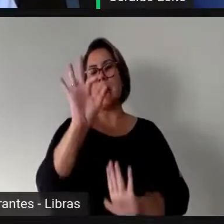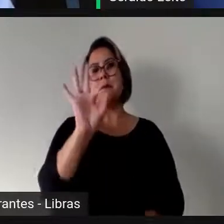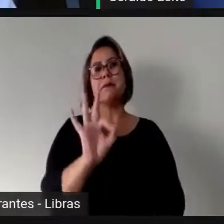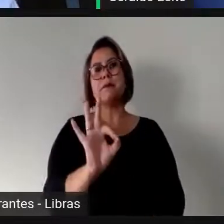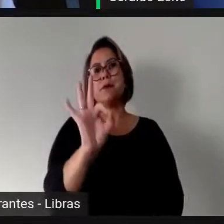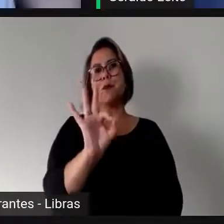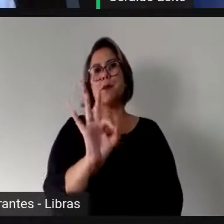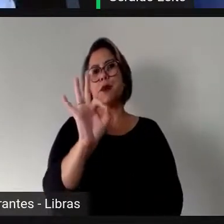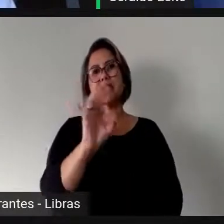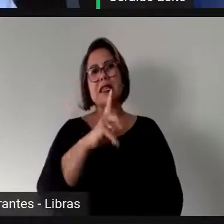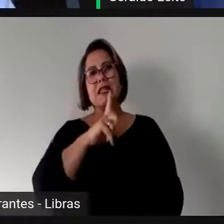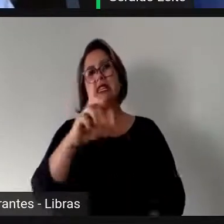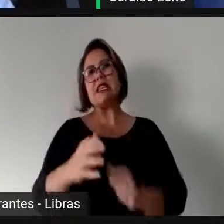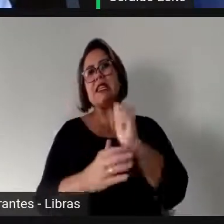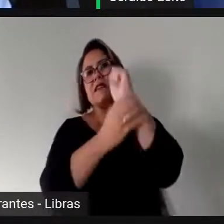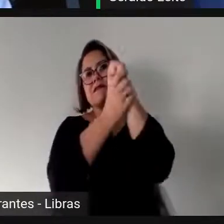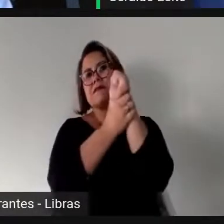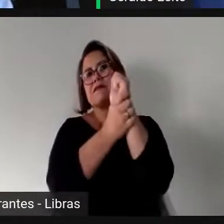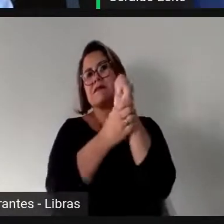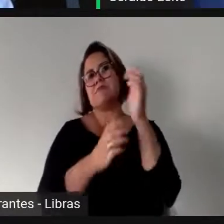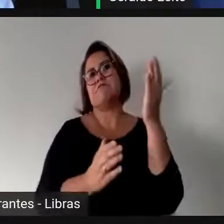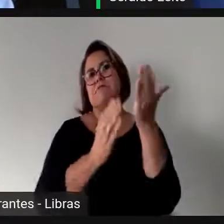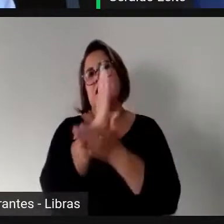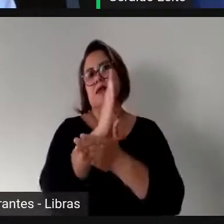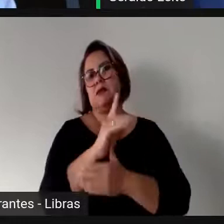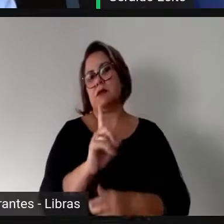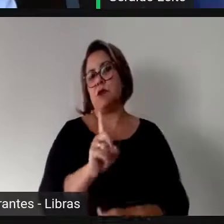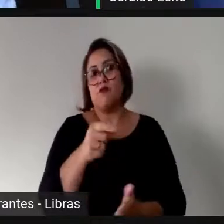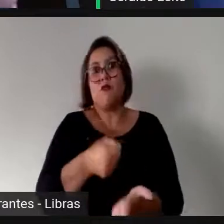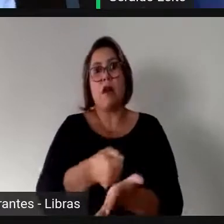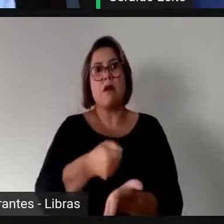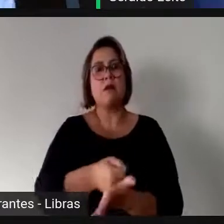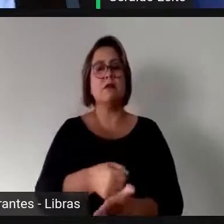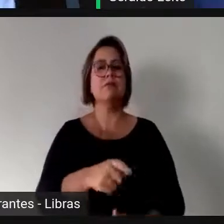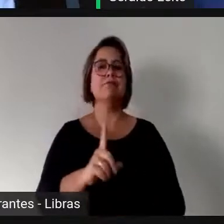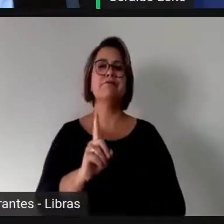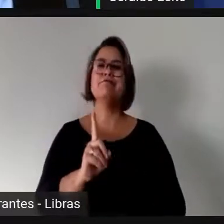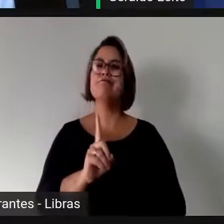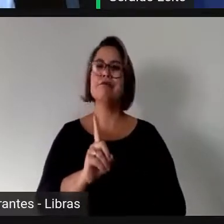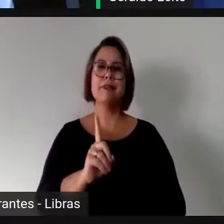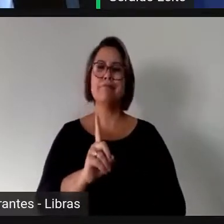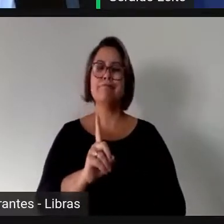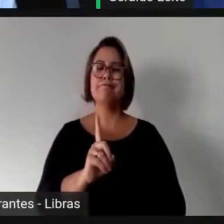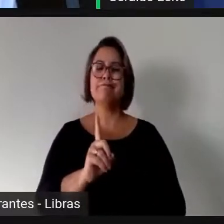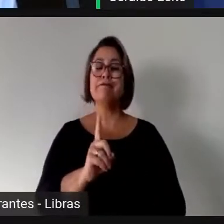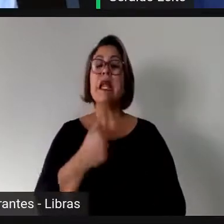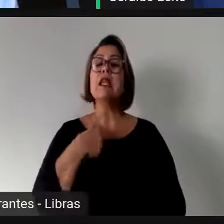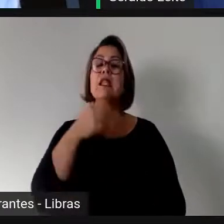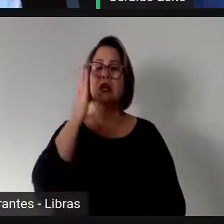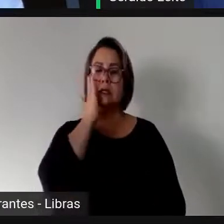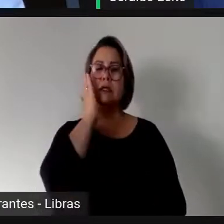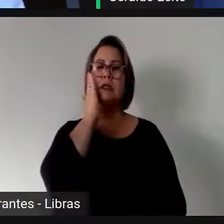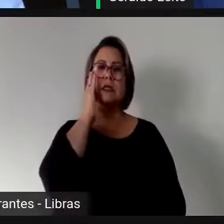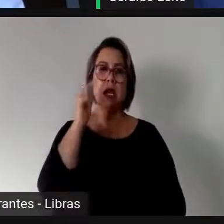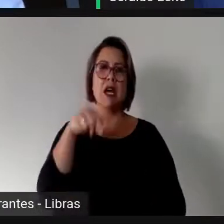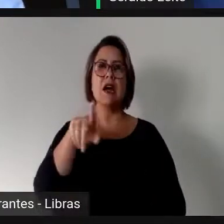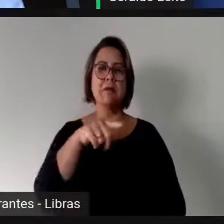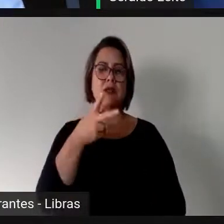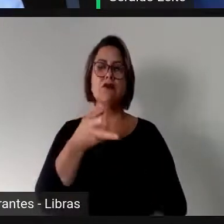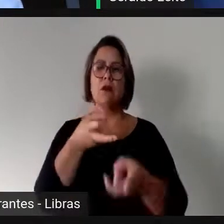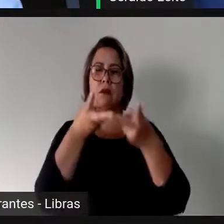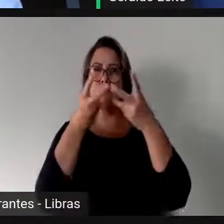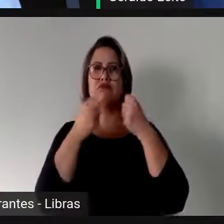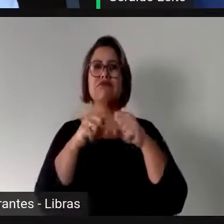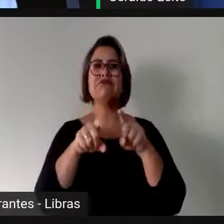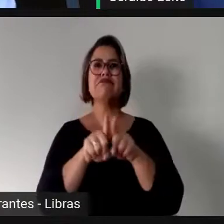assegura que isso vai ser cumprido, não, né, a gente observa que, para que